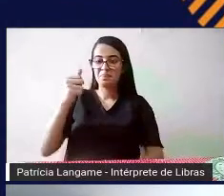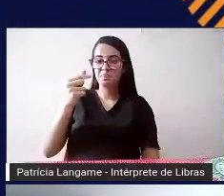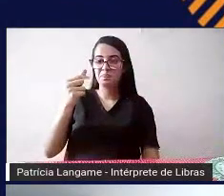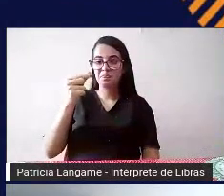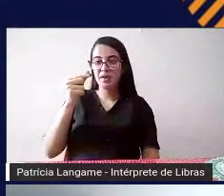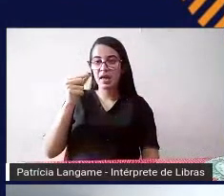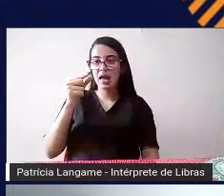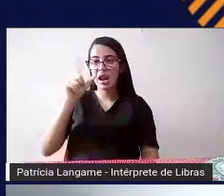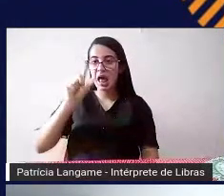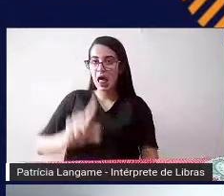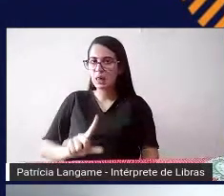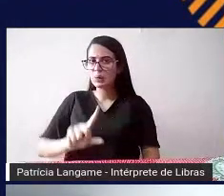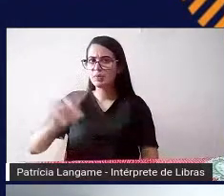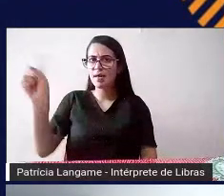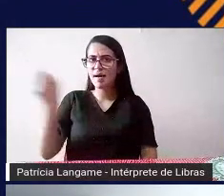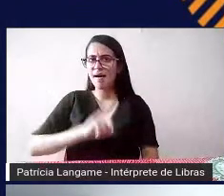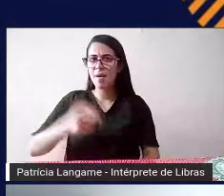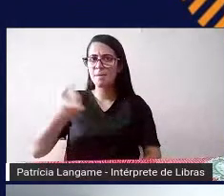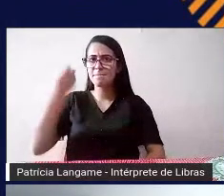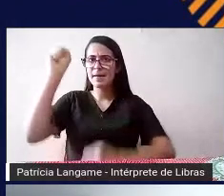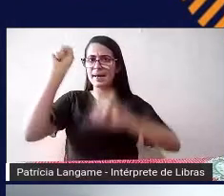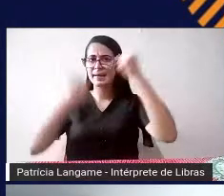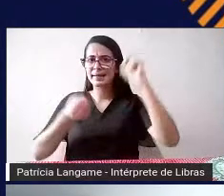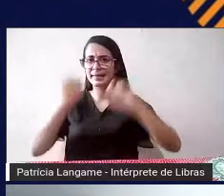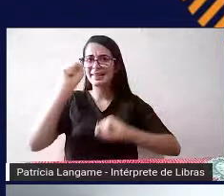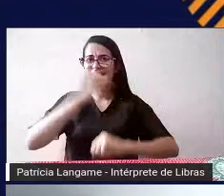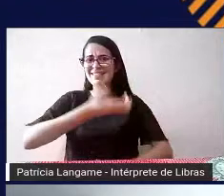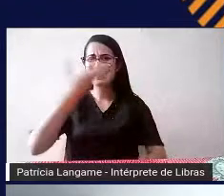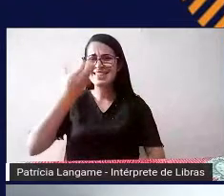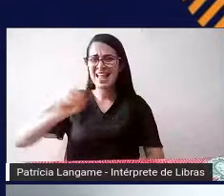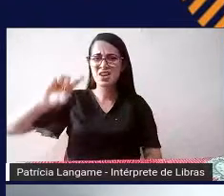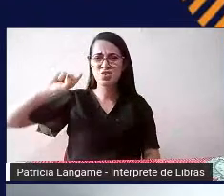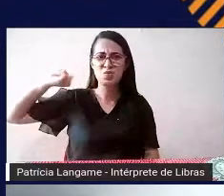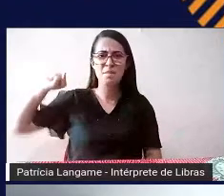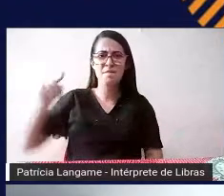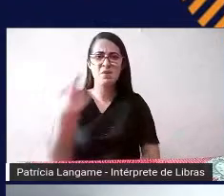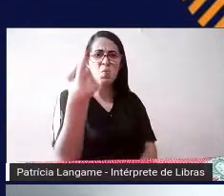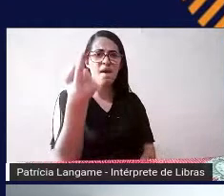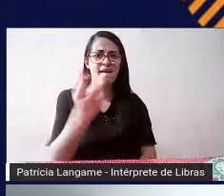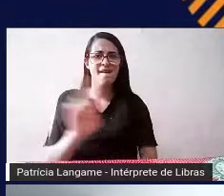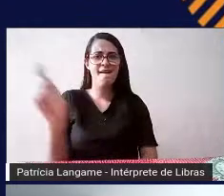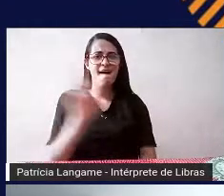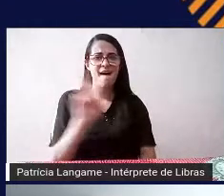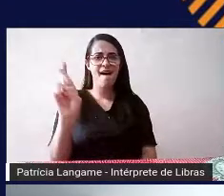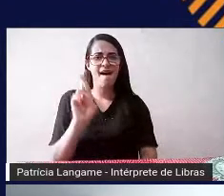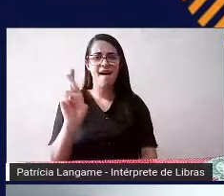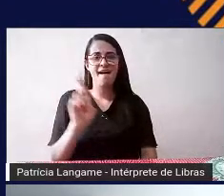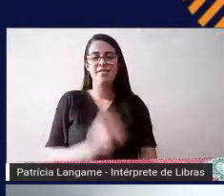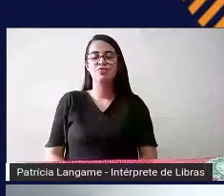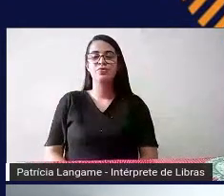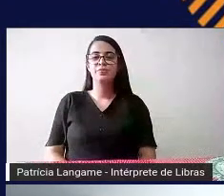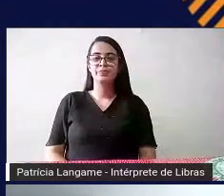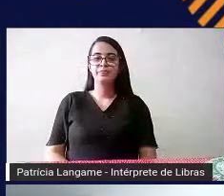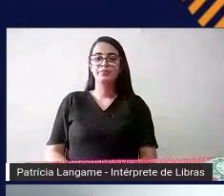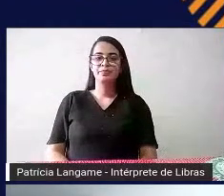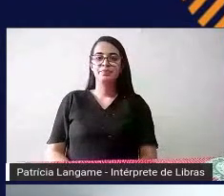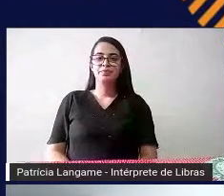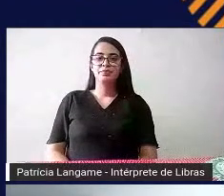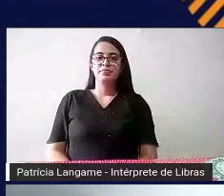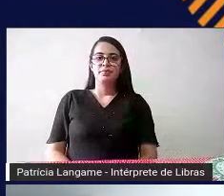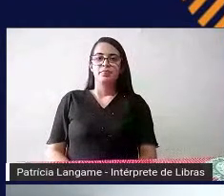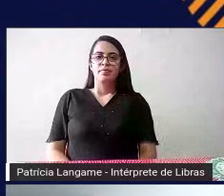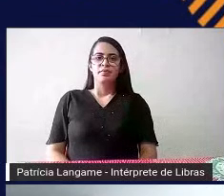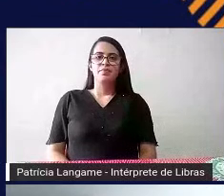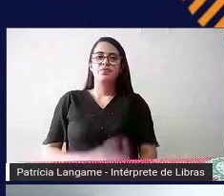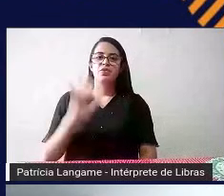máquina usada dessa deve custar em torno de dez mil reais num bom estado não muito já